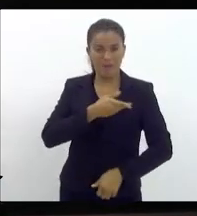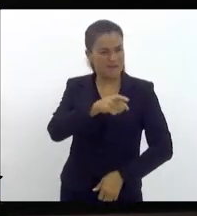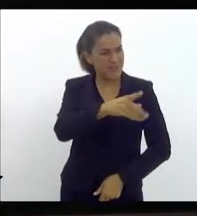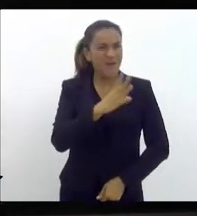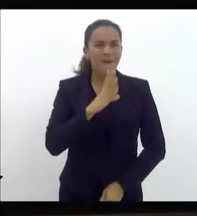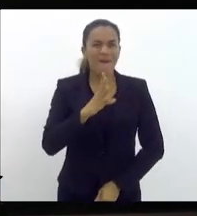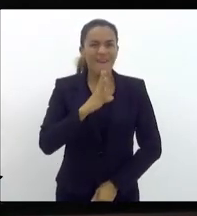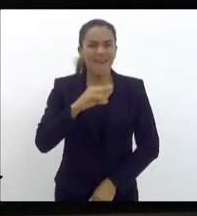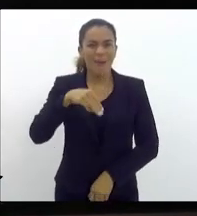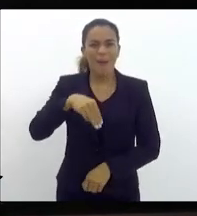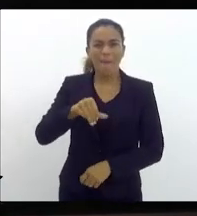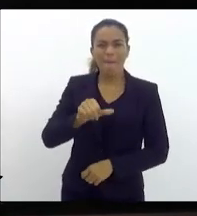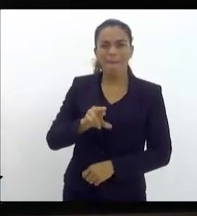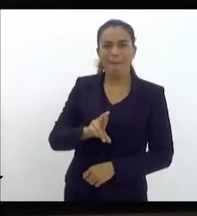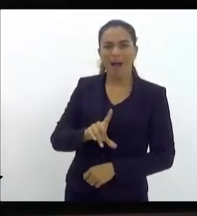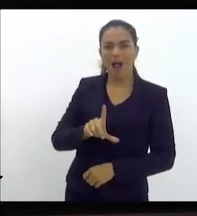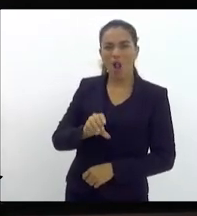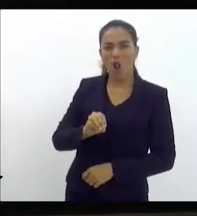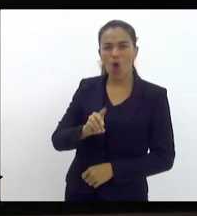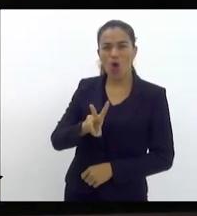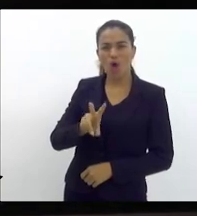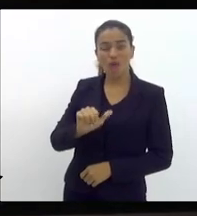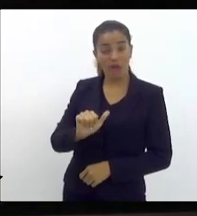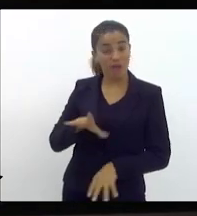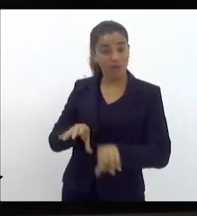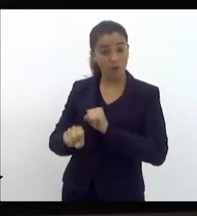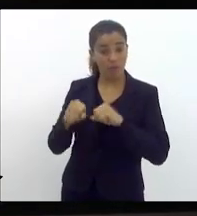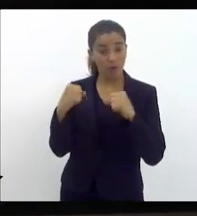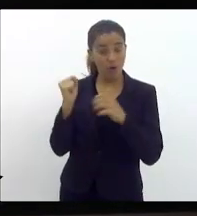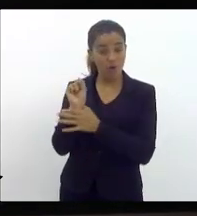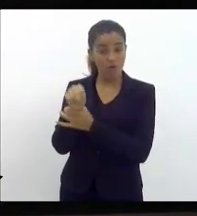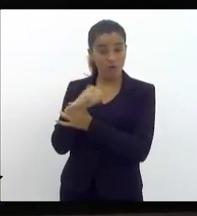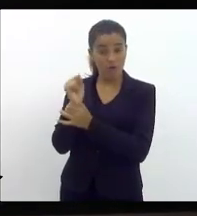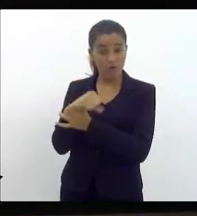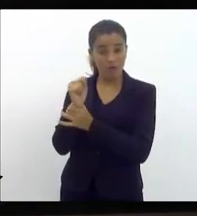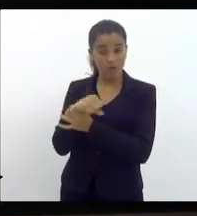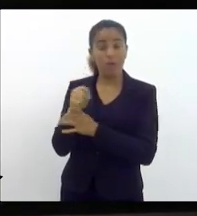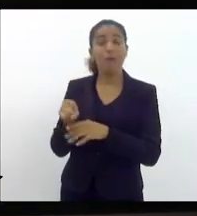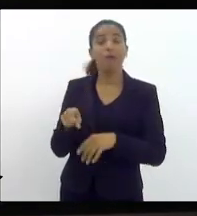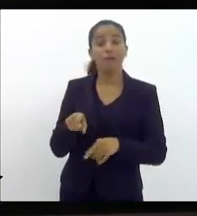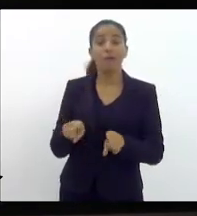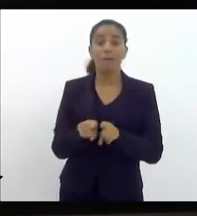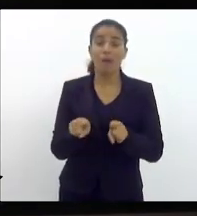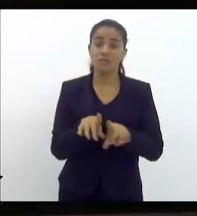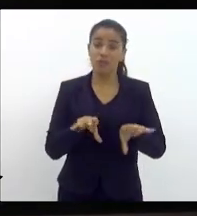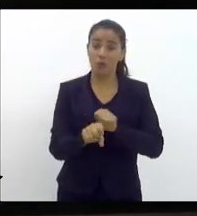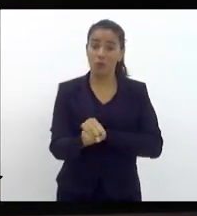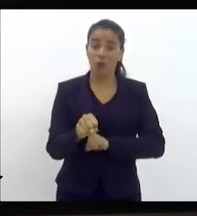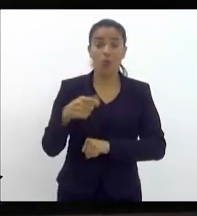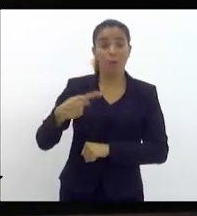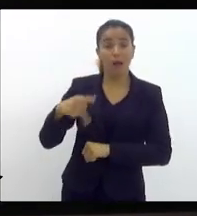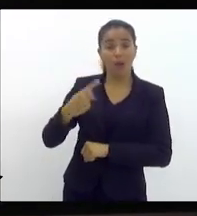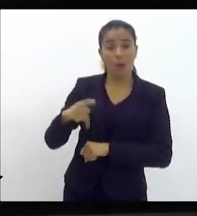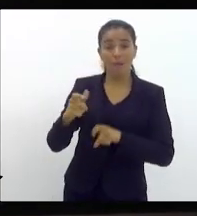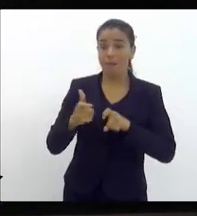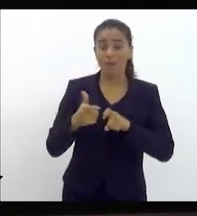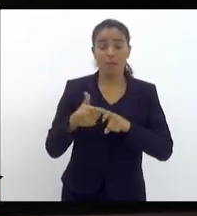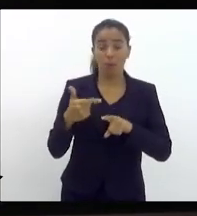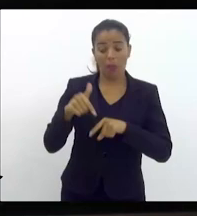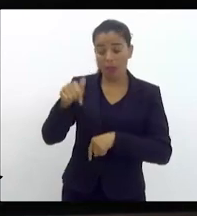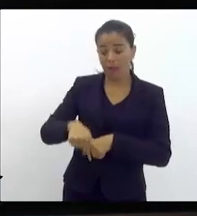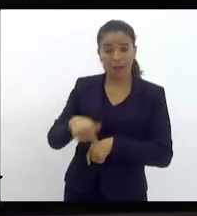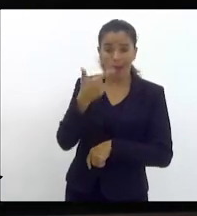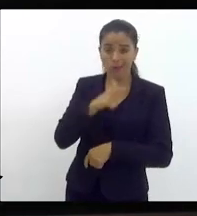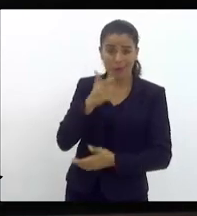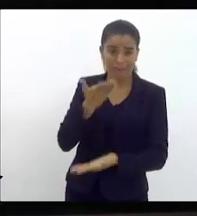conheceu, a Marlova, que era fisioterapeuta, ela se formou numa faculdade de medicina lá no Paraguai, porque aqui ela não conseguia pagar. E lá